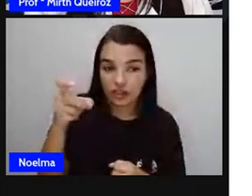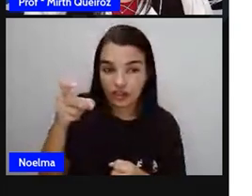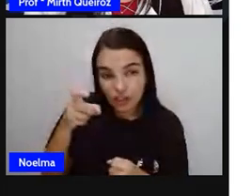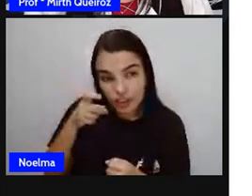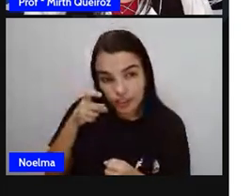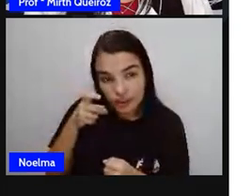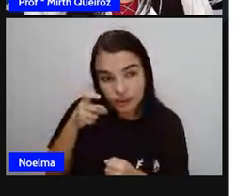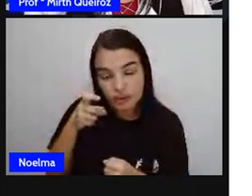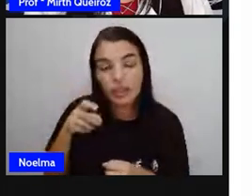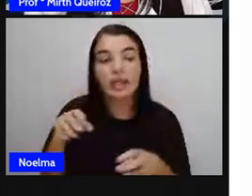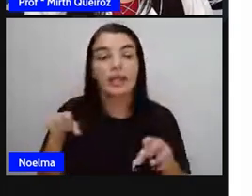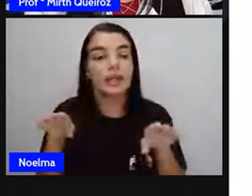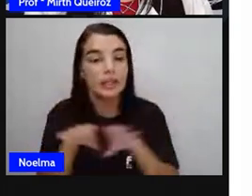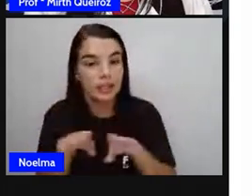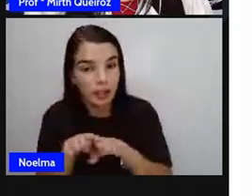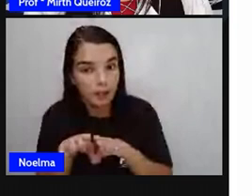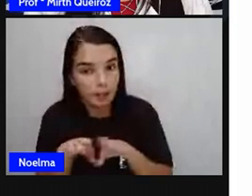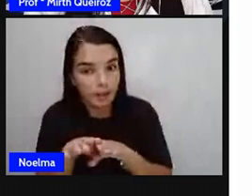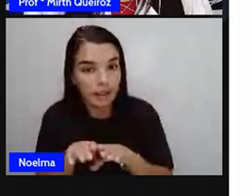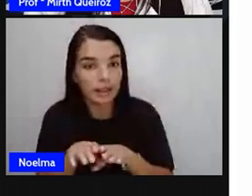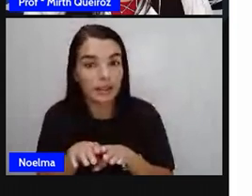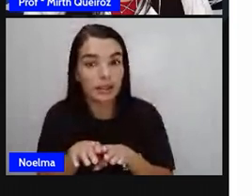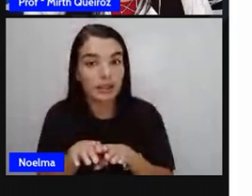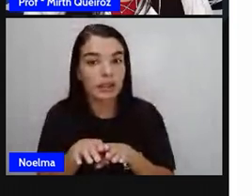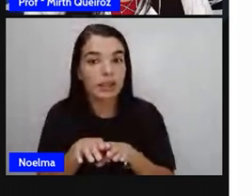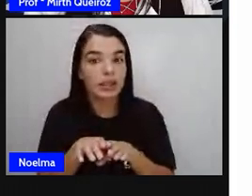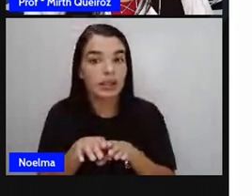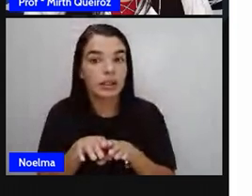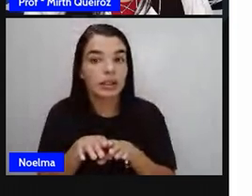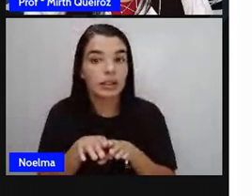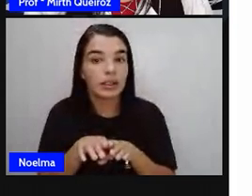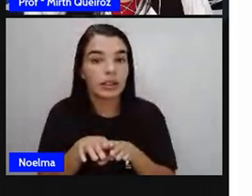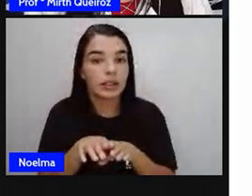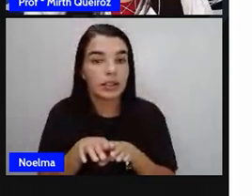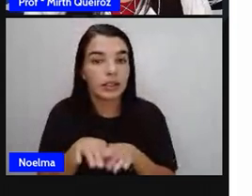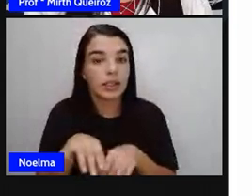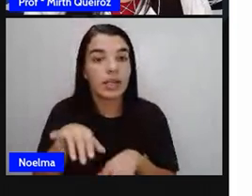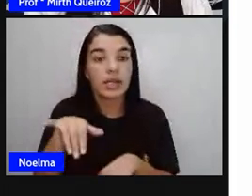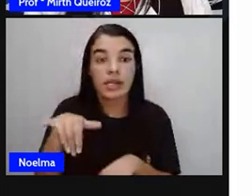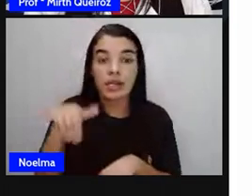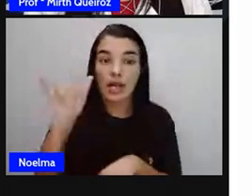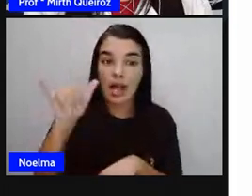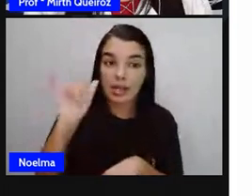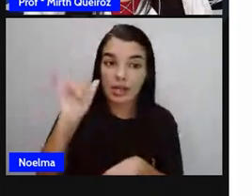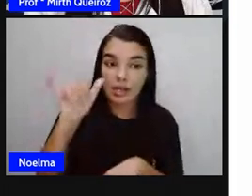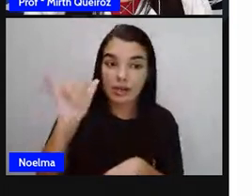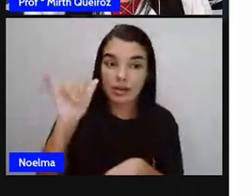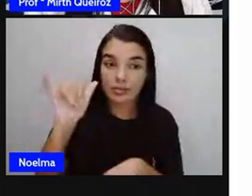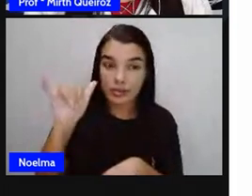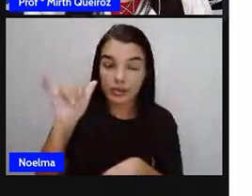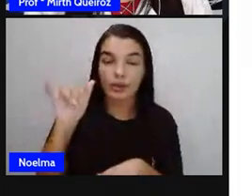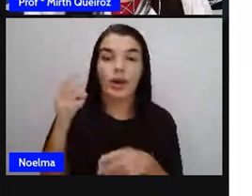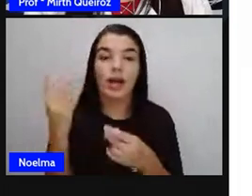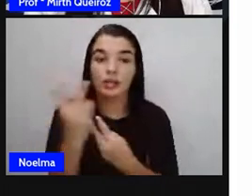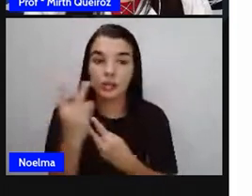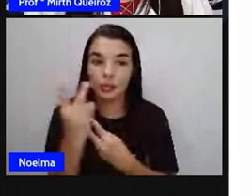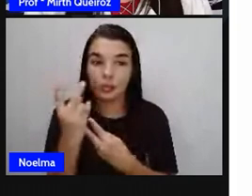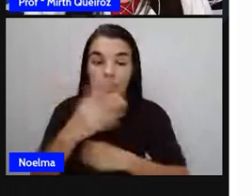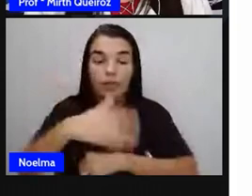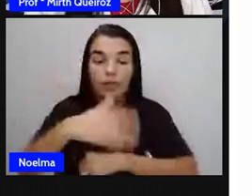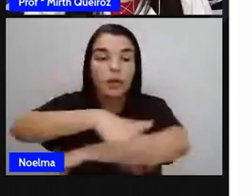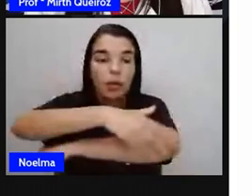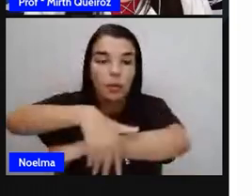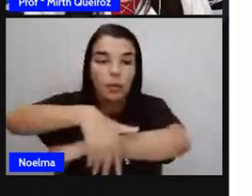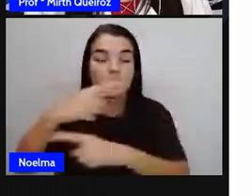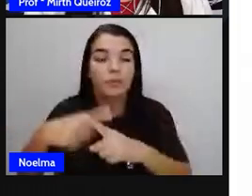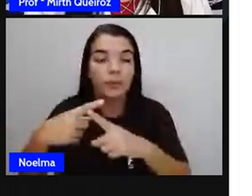perpendicular à rua X e Y, né? Que se